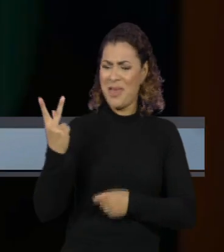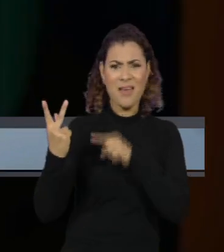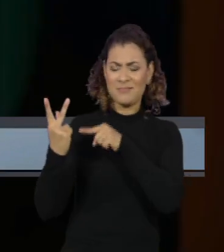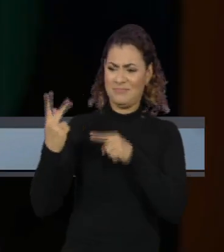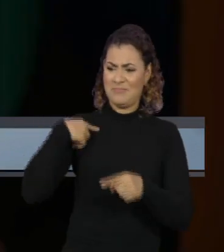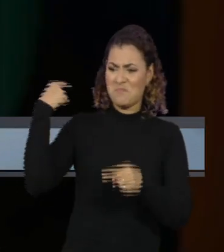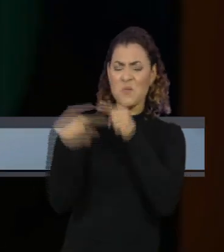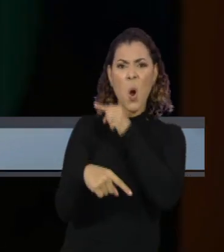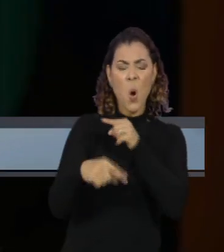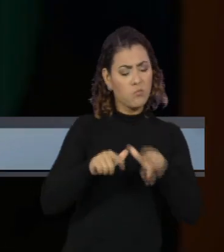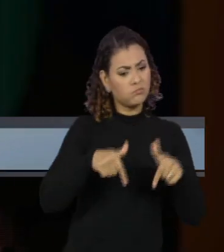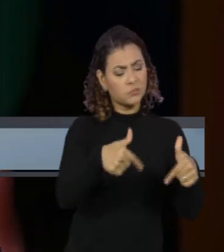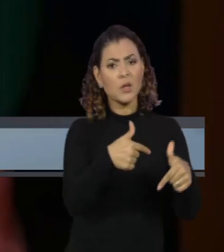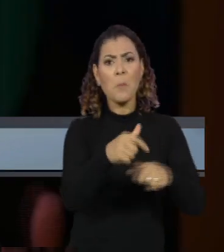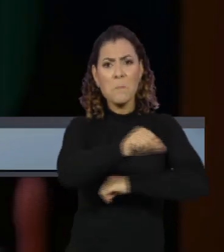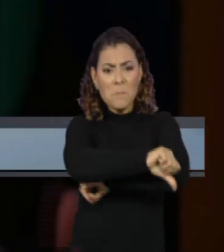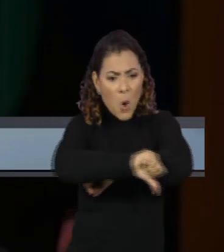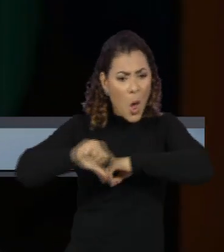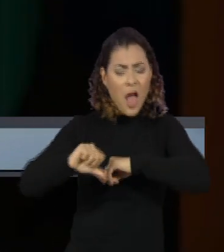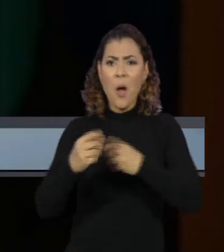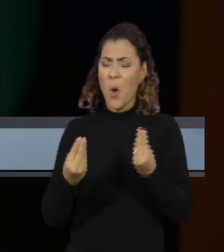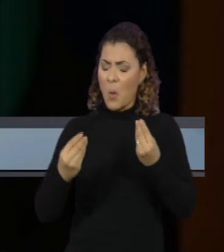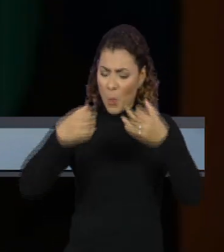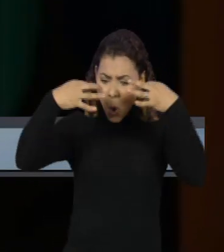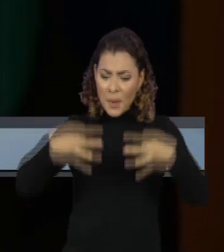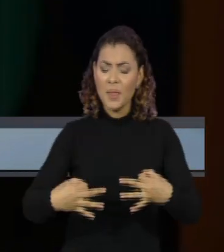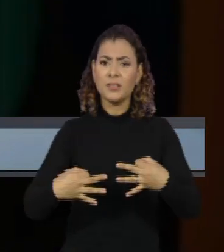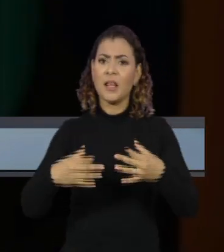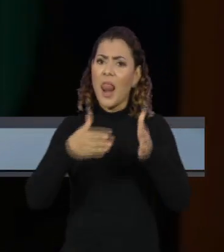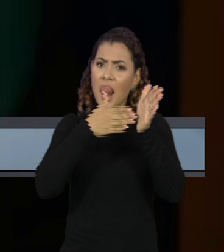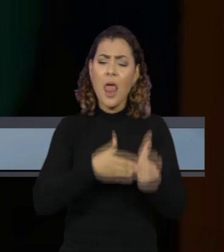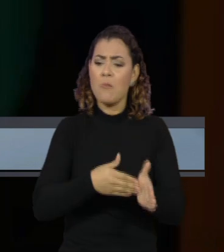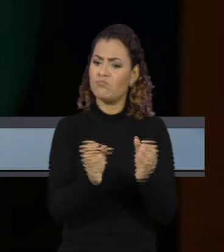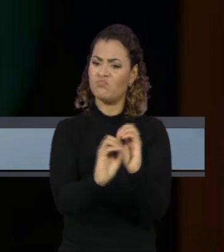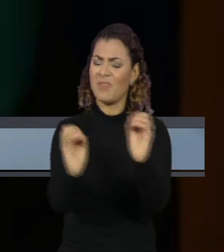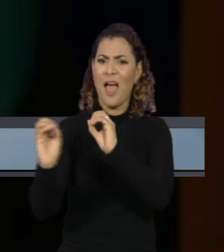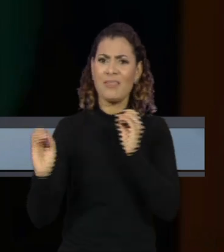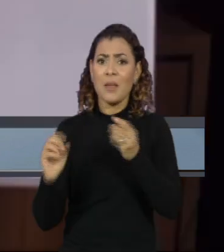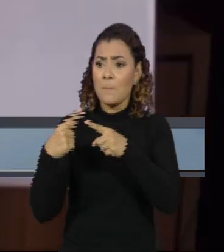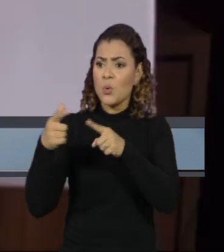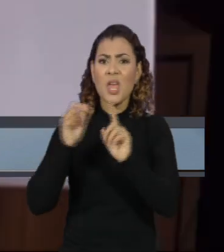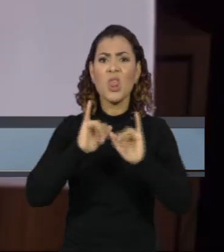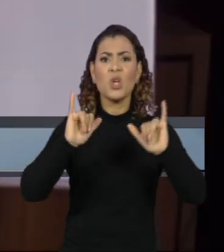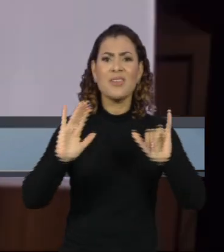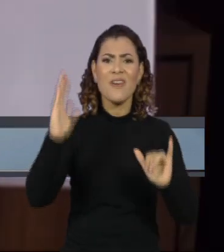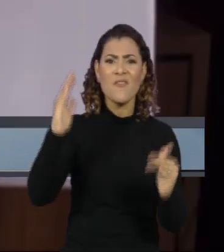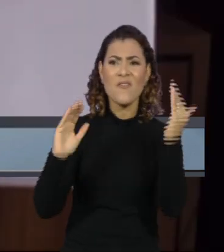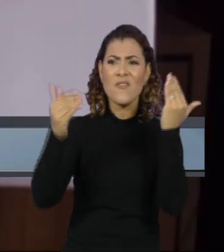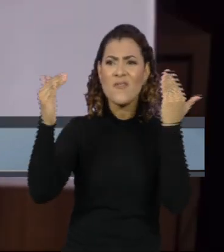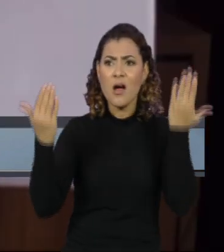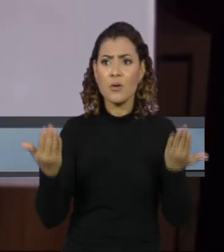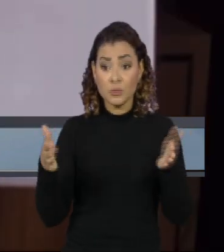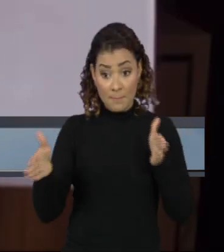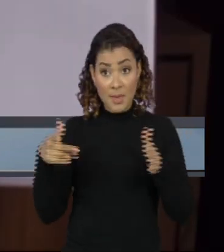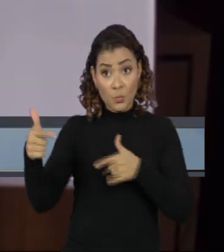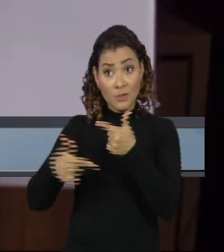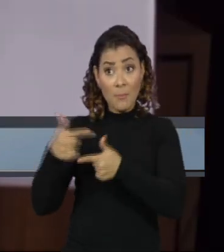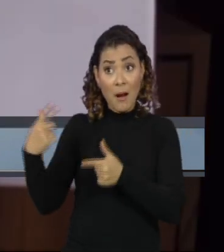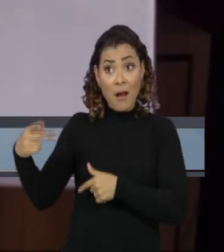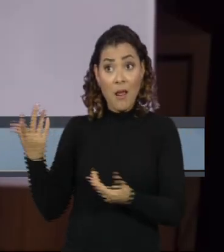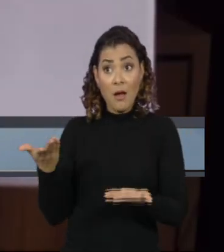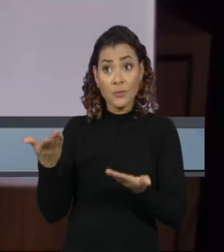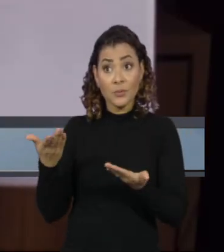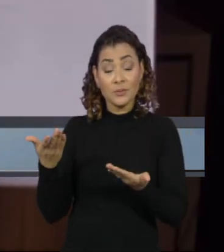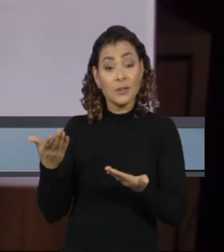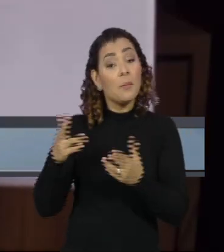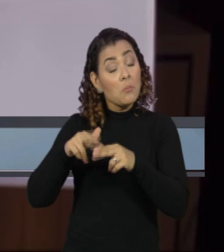administração pública, da moralidade, da honestidade e da lealdade quando disseminou fake news, enquanto ainda estava na pasta com o